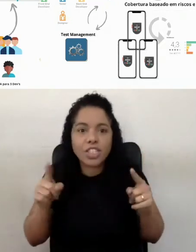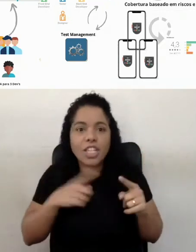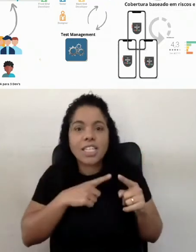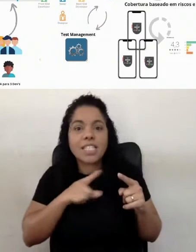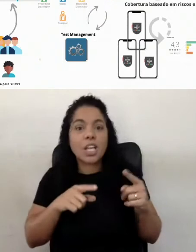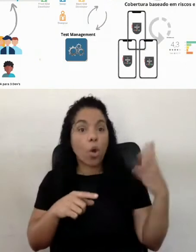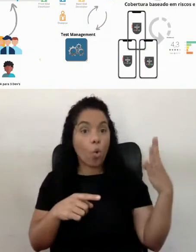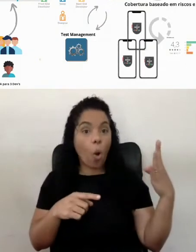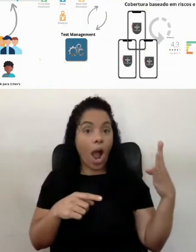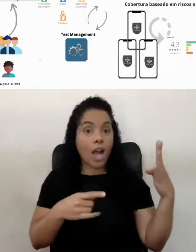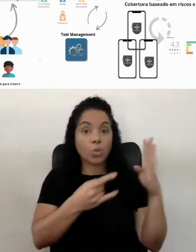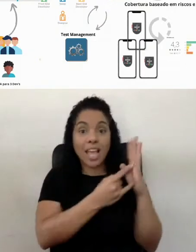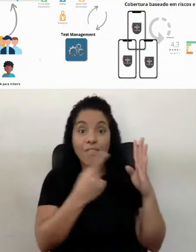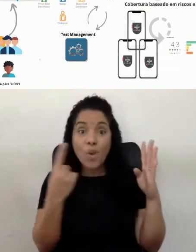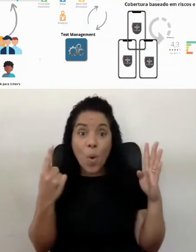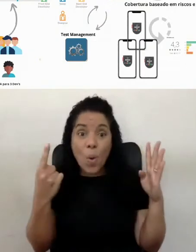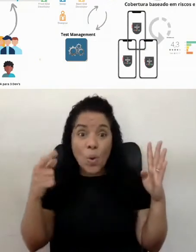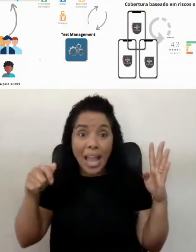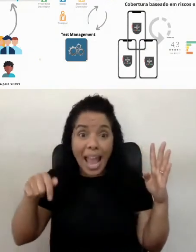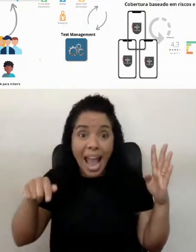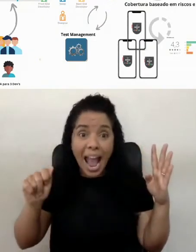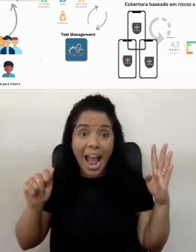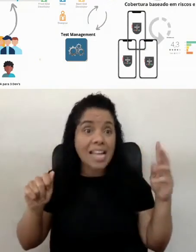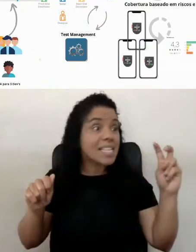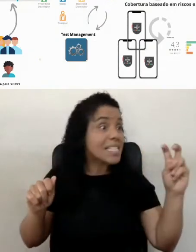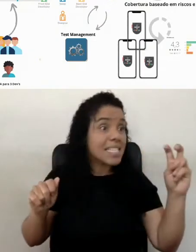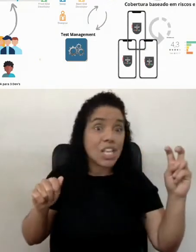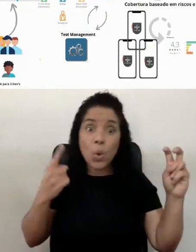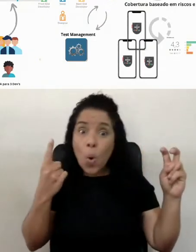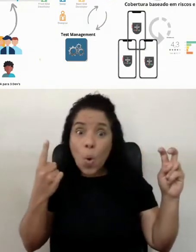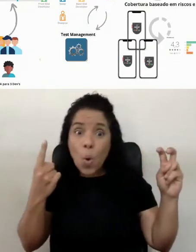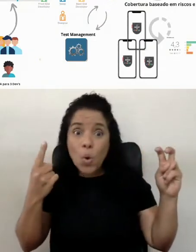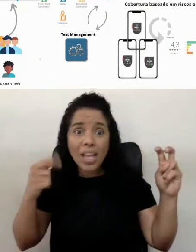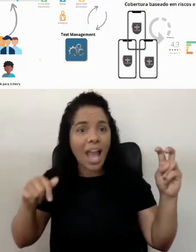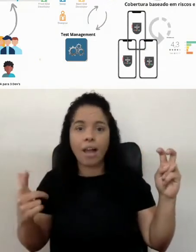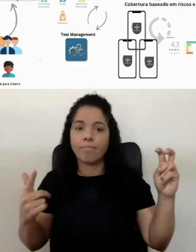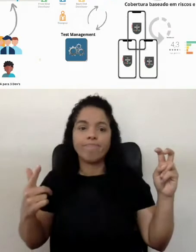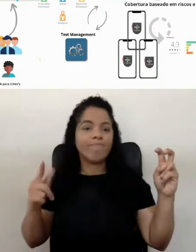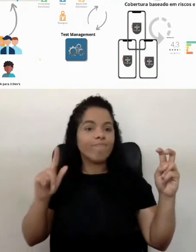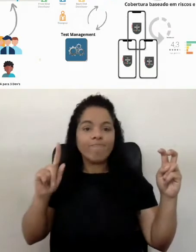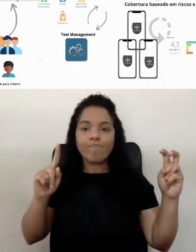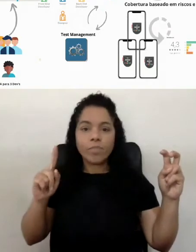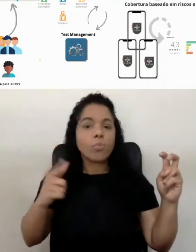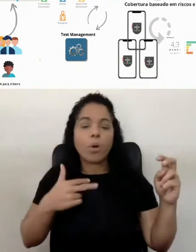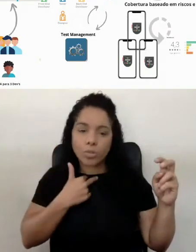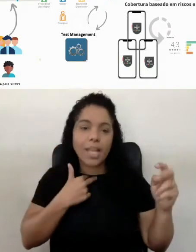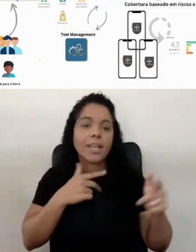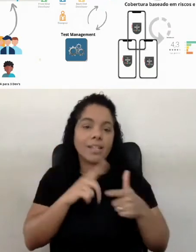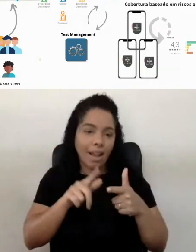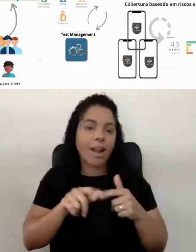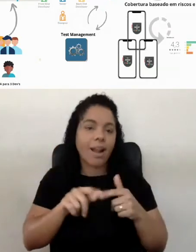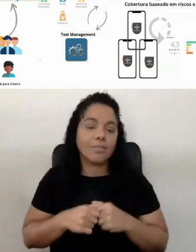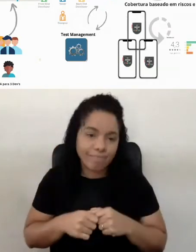tiver quatro DEVs para um QA, é cinco DEVs para um QA, possivelmente eu posso ter um gargalo, né, possivelmente eu posso ter um gargalo,